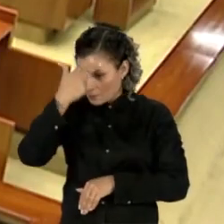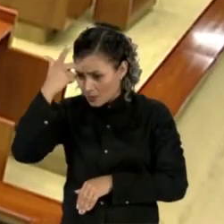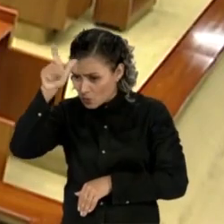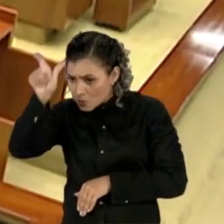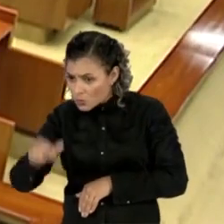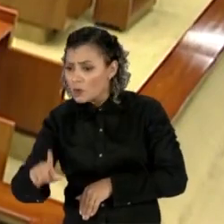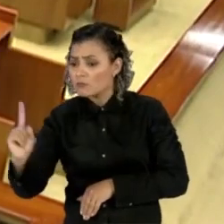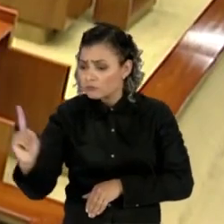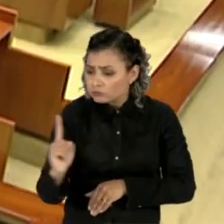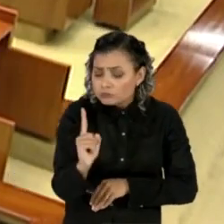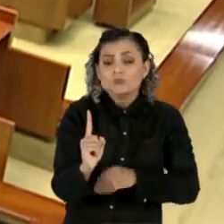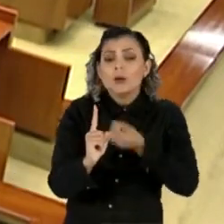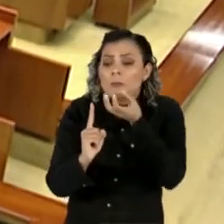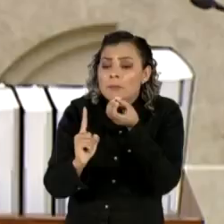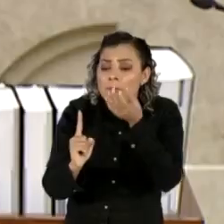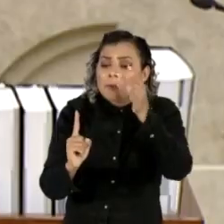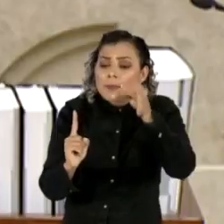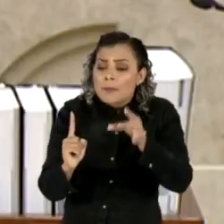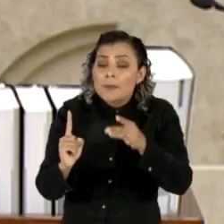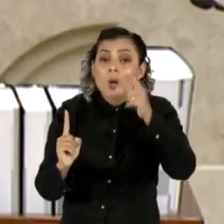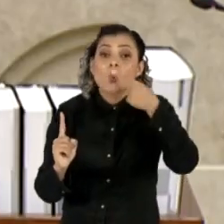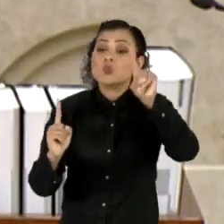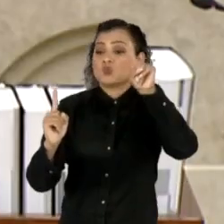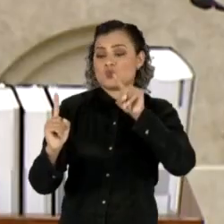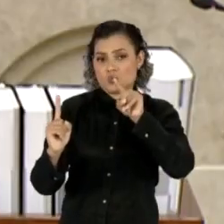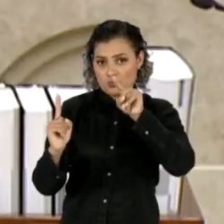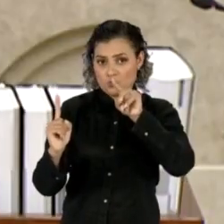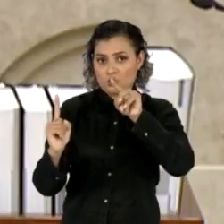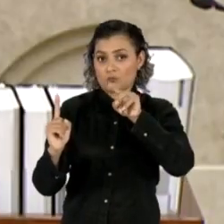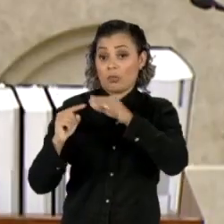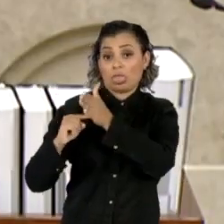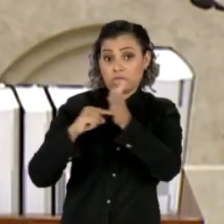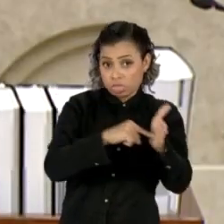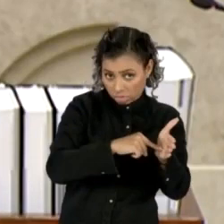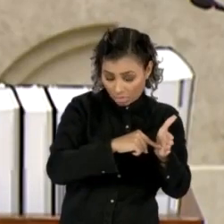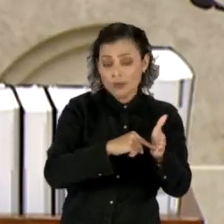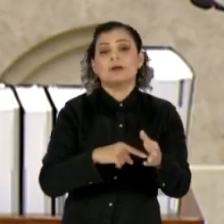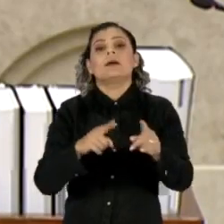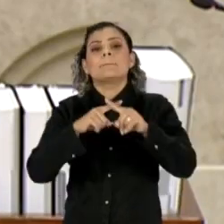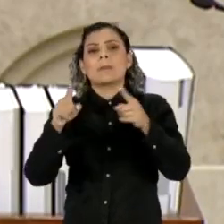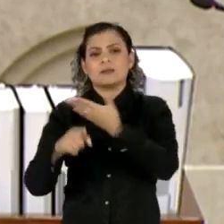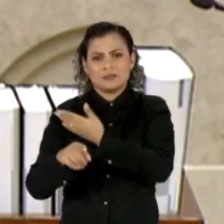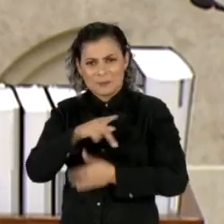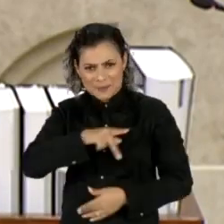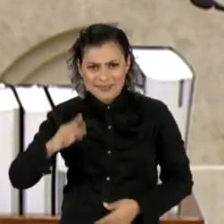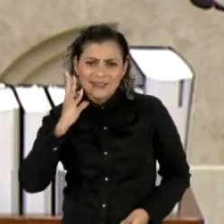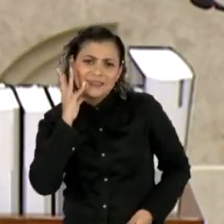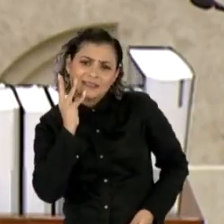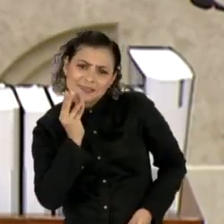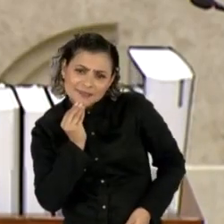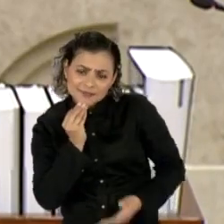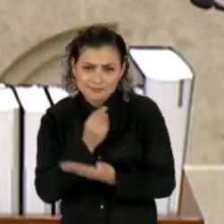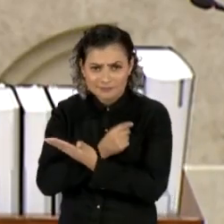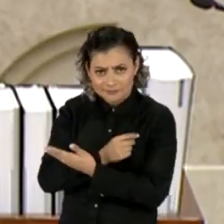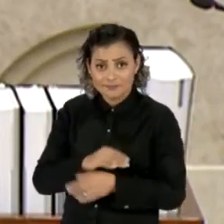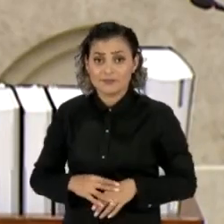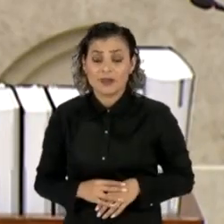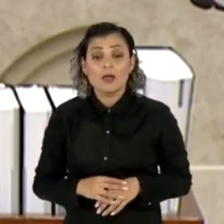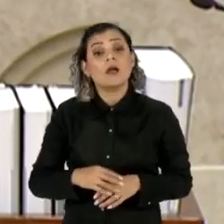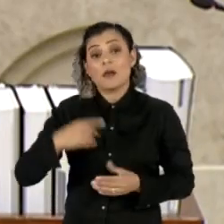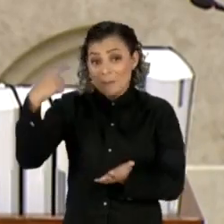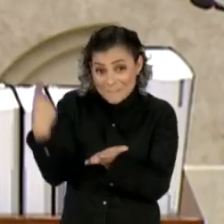apresentem as alegações por último. A ausência de ministros na sessão fez o presidente do STF, Dias Toffoli,